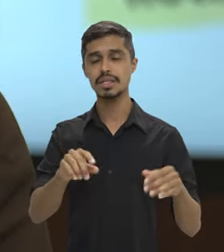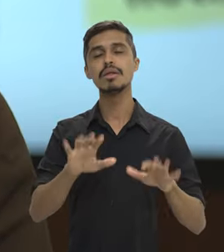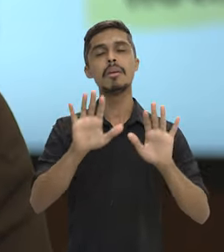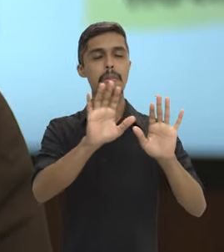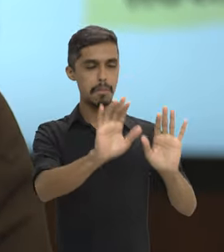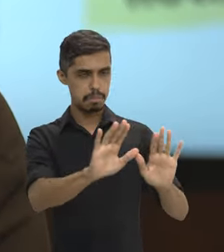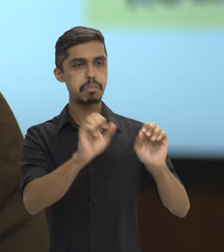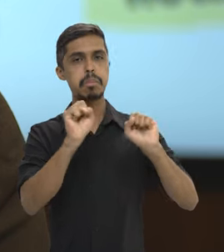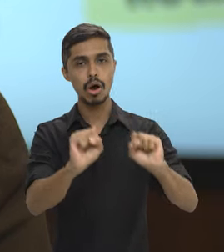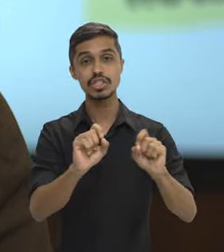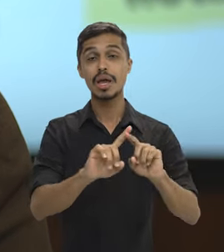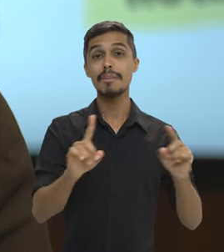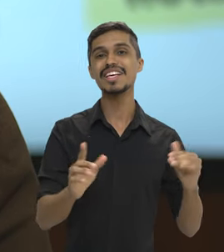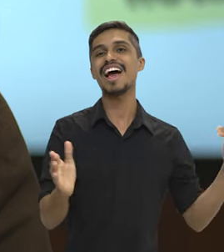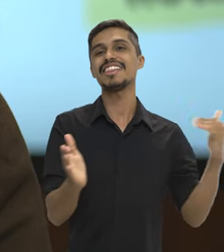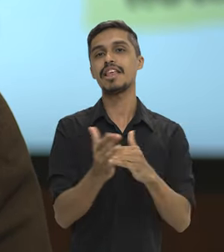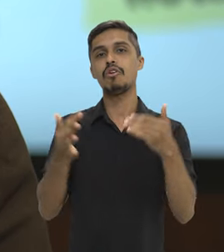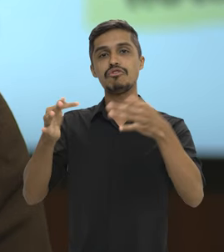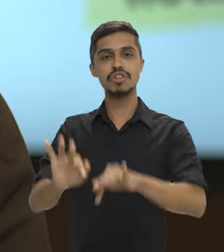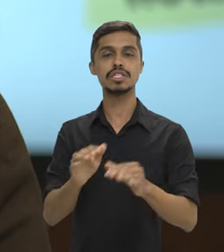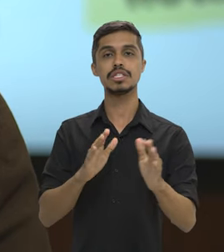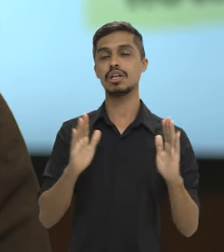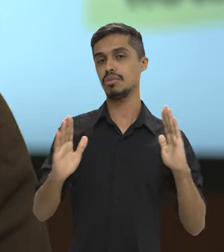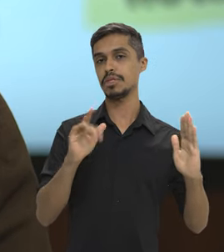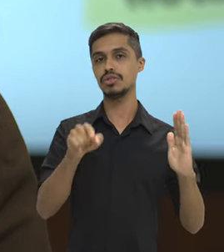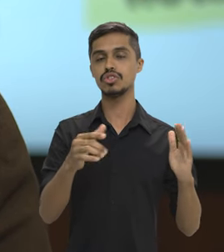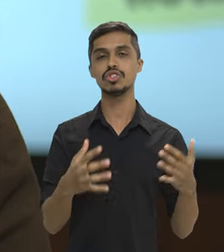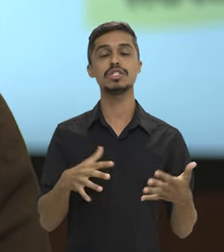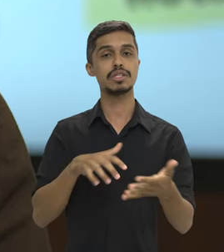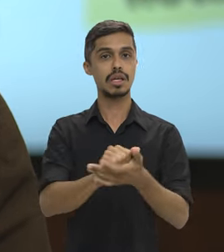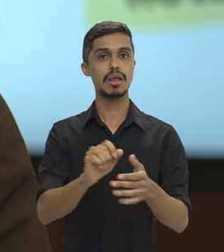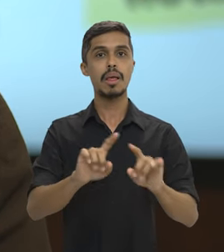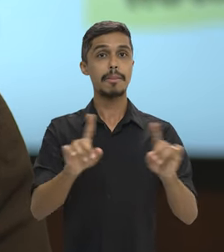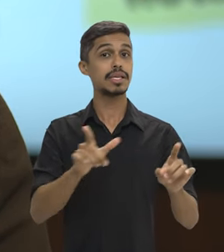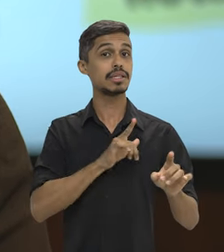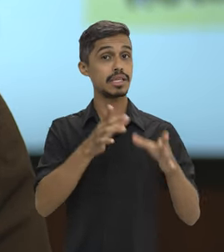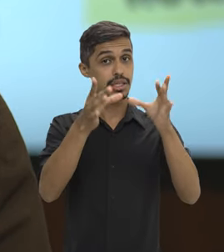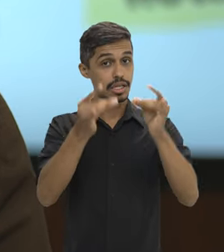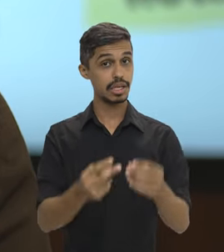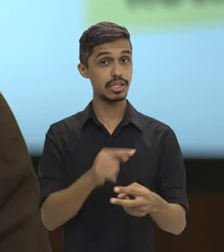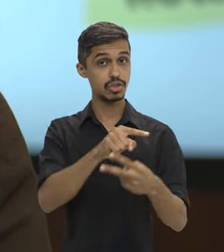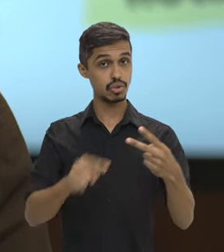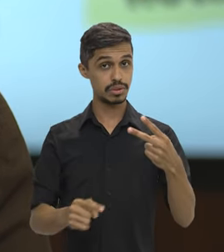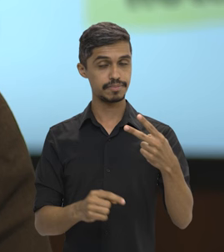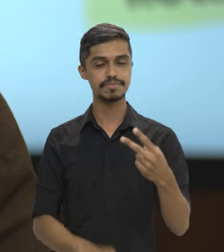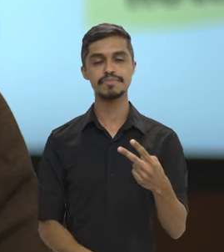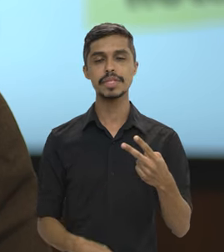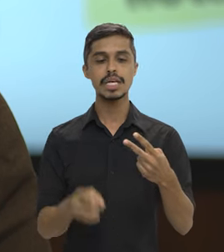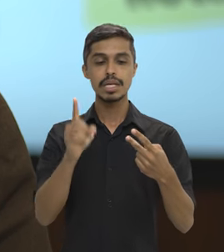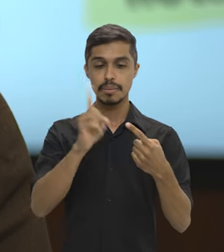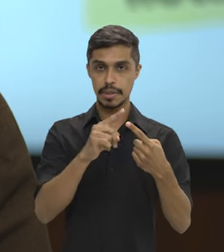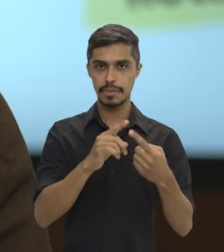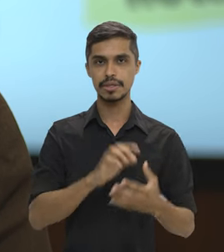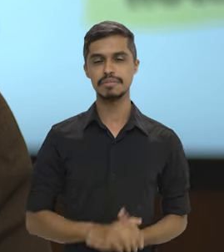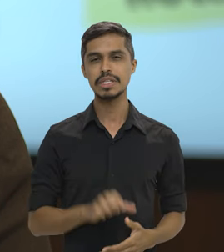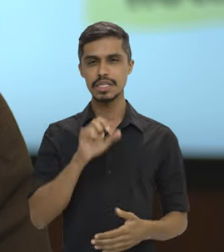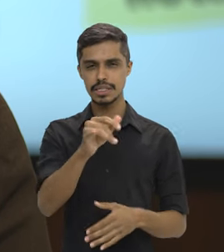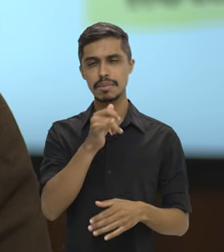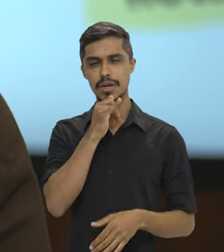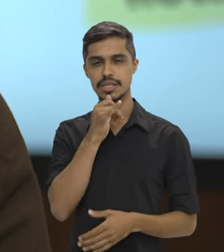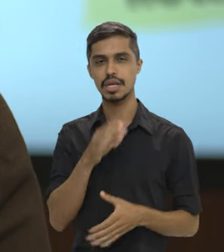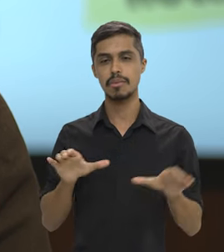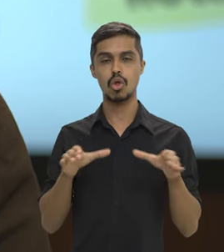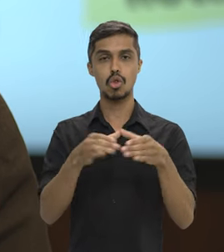Pode, até o prazo final das inscrições, sendo que tem dois detalhes muito importantes aí. Primeiro que, quando a